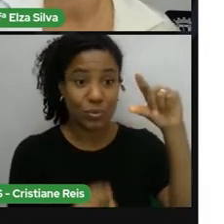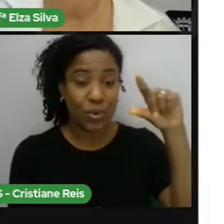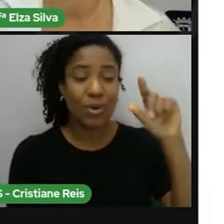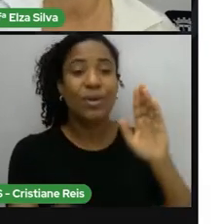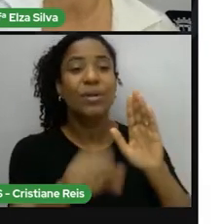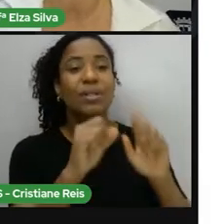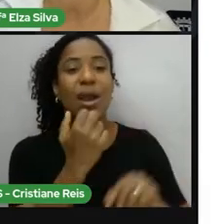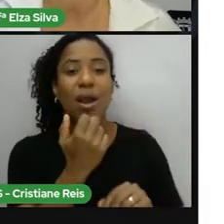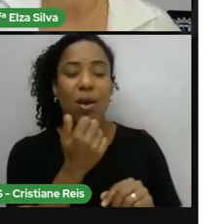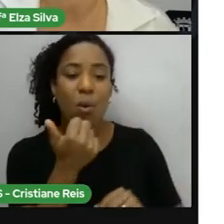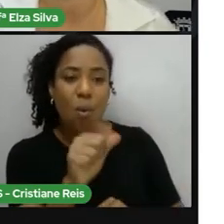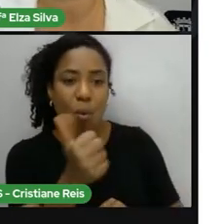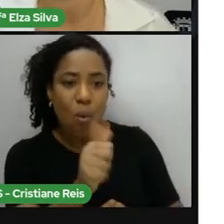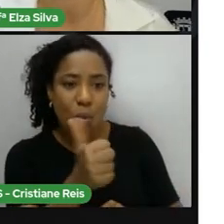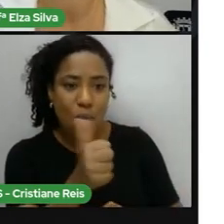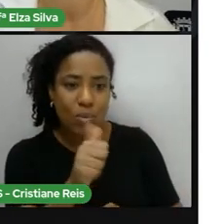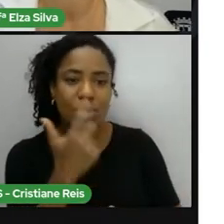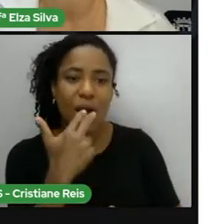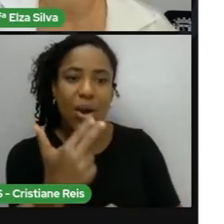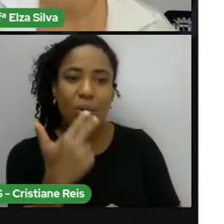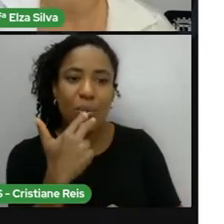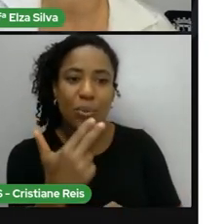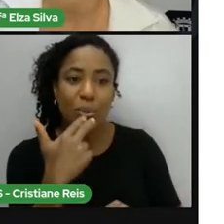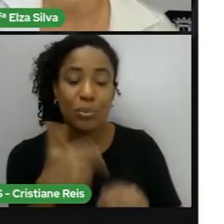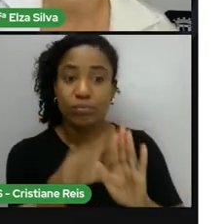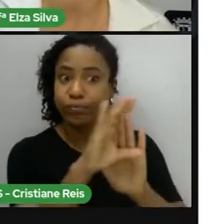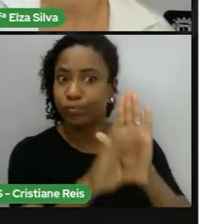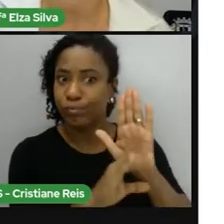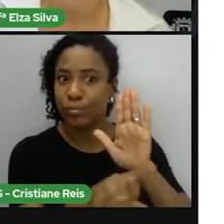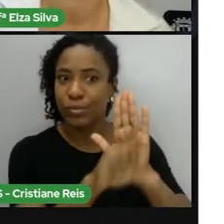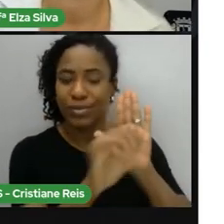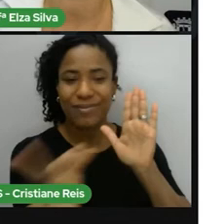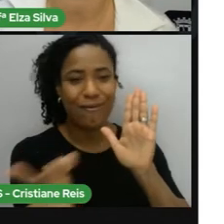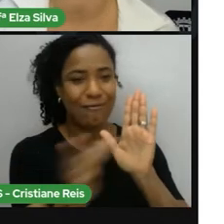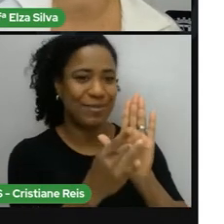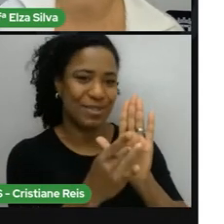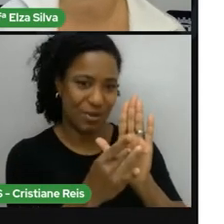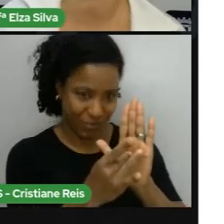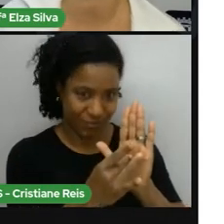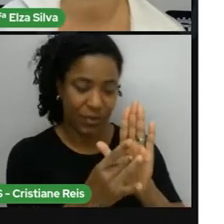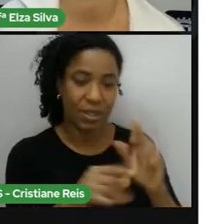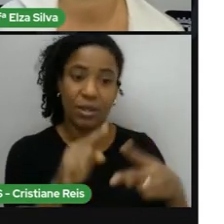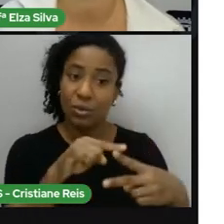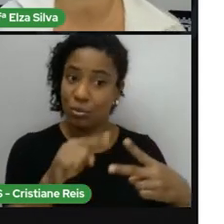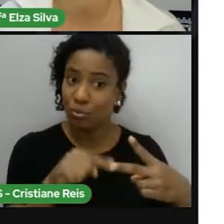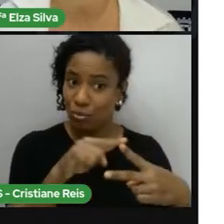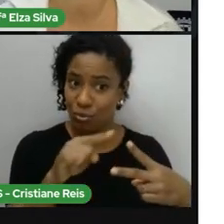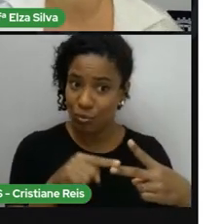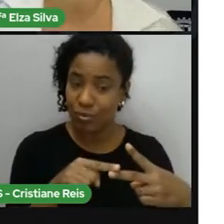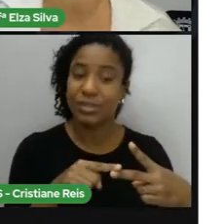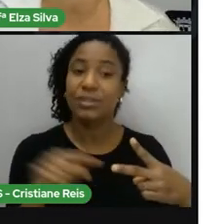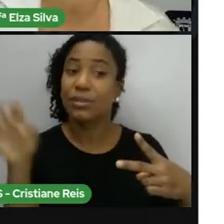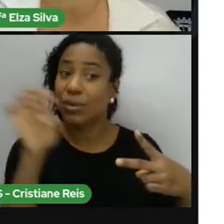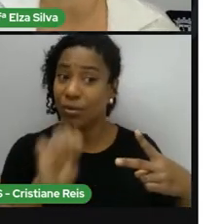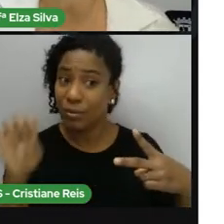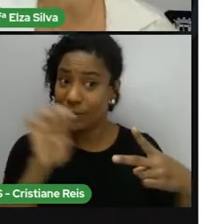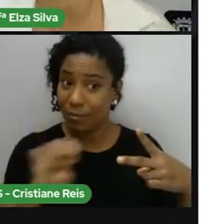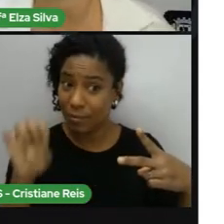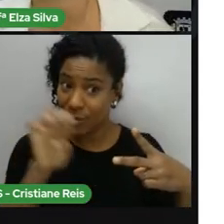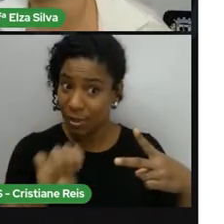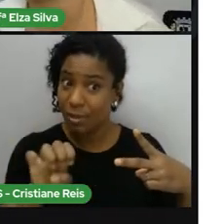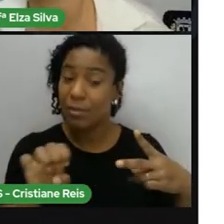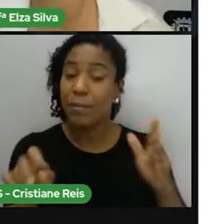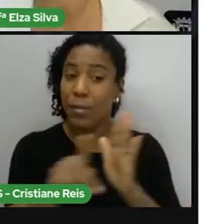Duas dessas línguas São de origem europeia O africâner Uma língua Que se originou